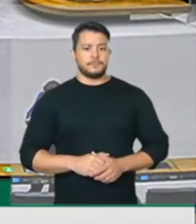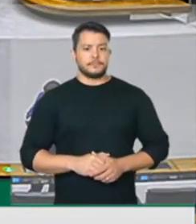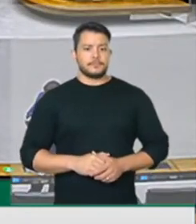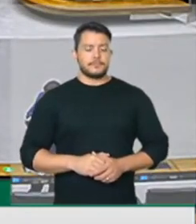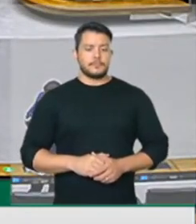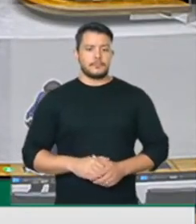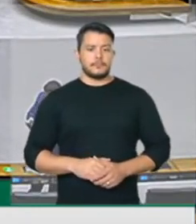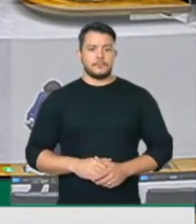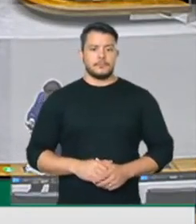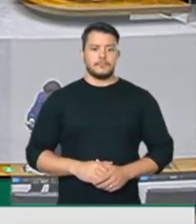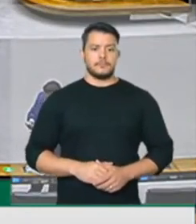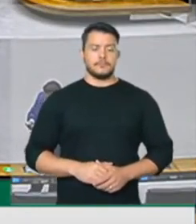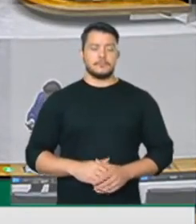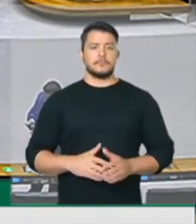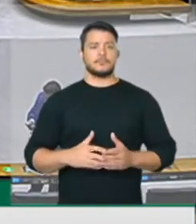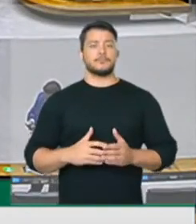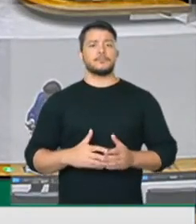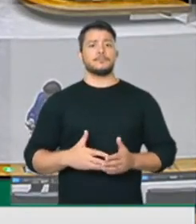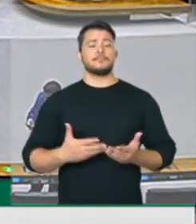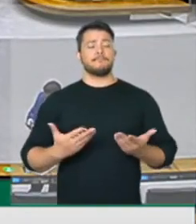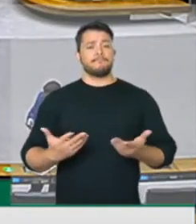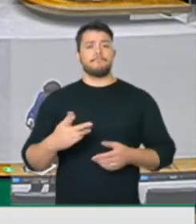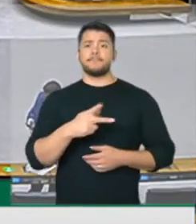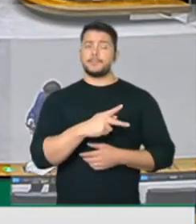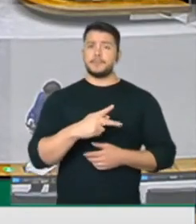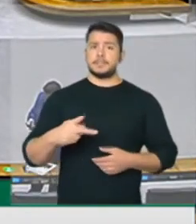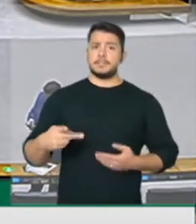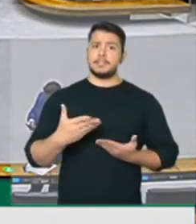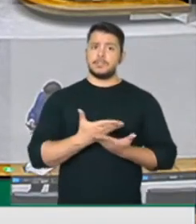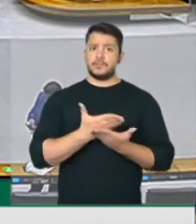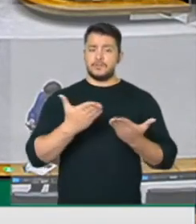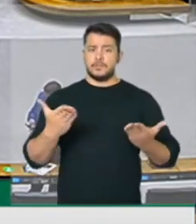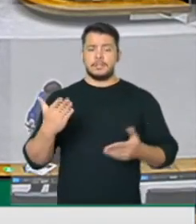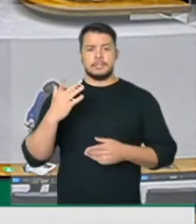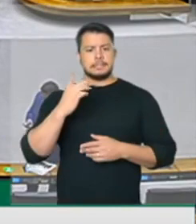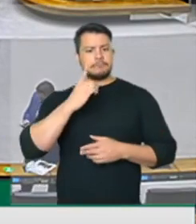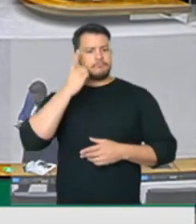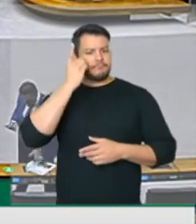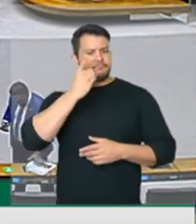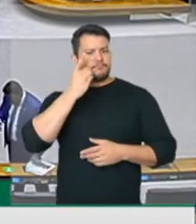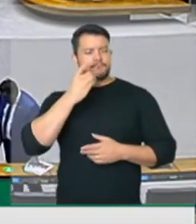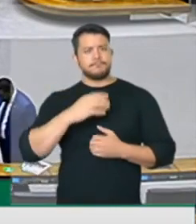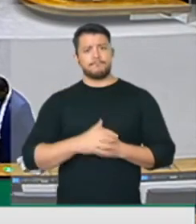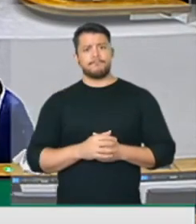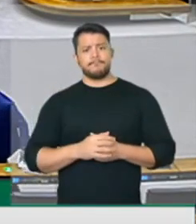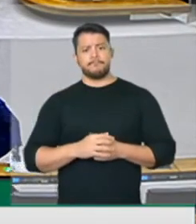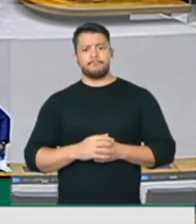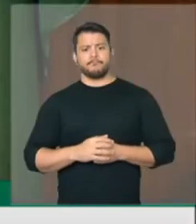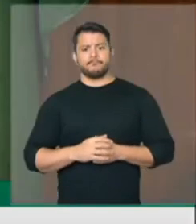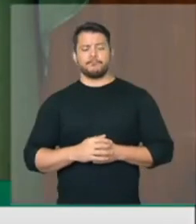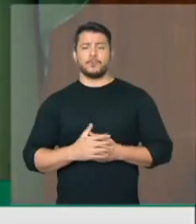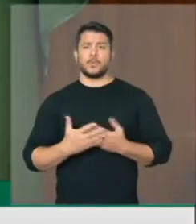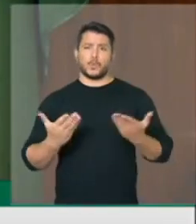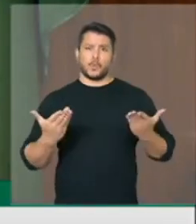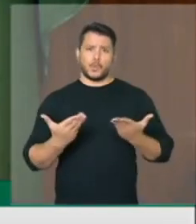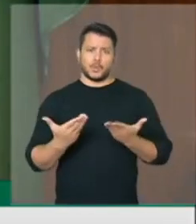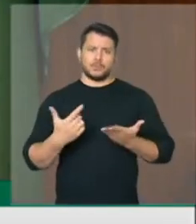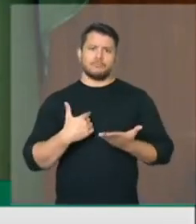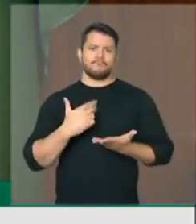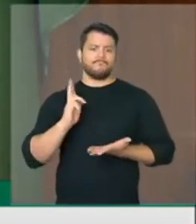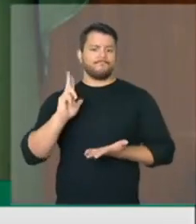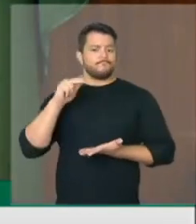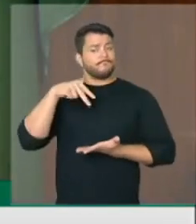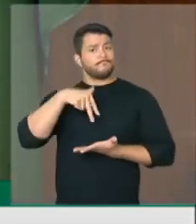Senhor presidente, senhores deputados, deputadas, eu gostaria de usar a tribuna hoje para